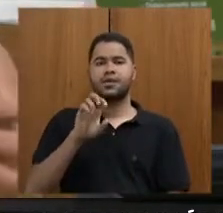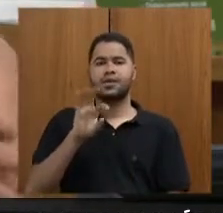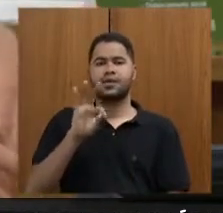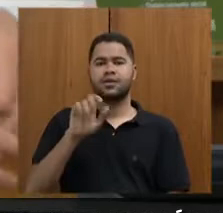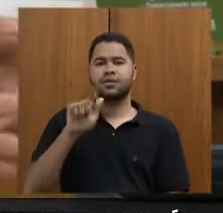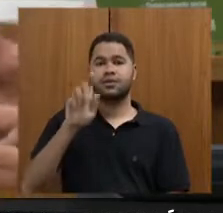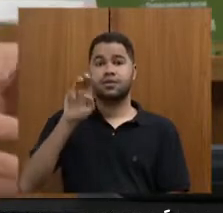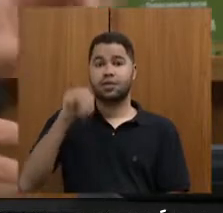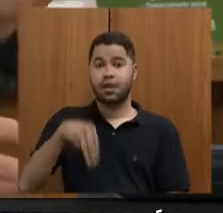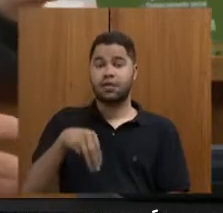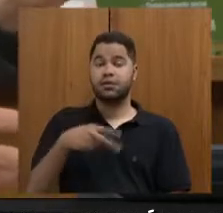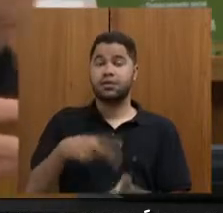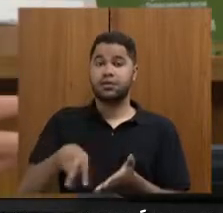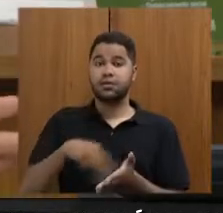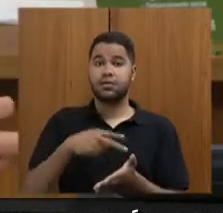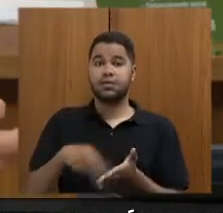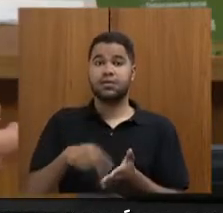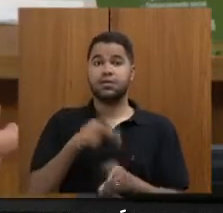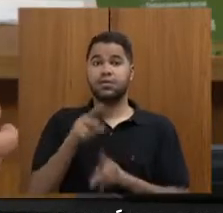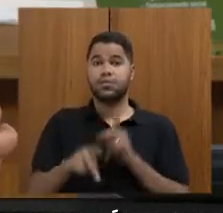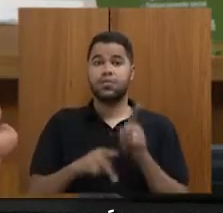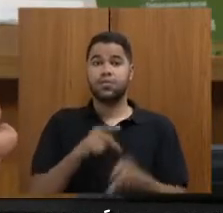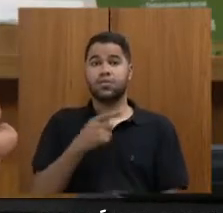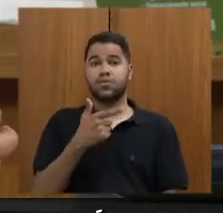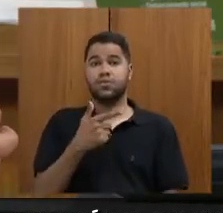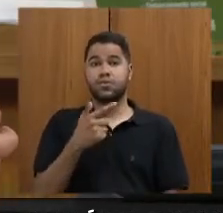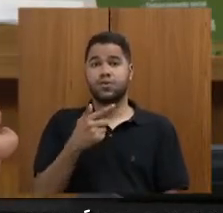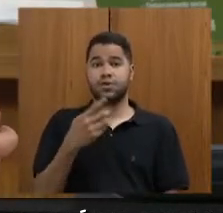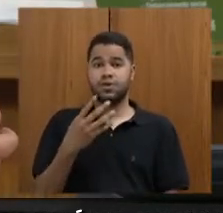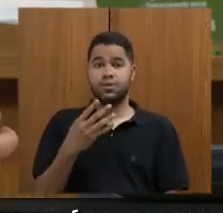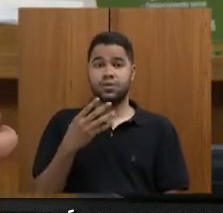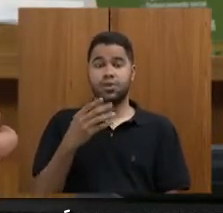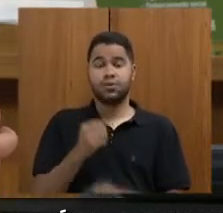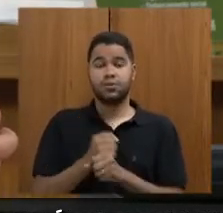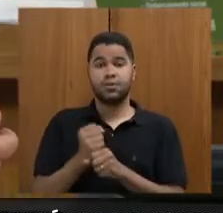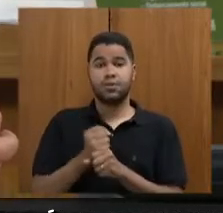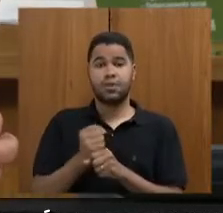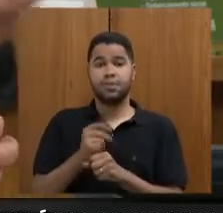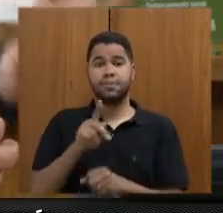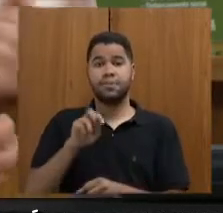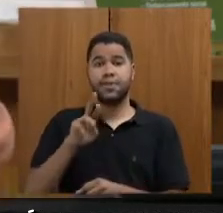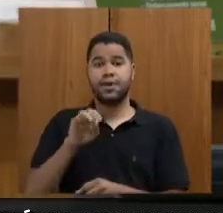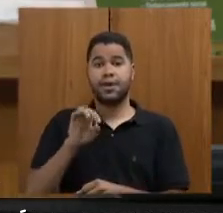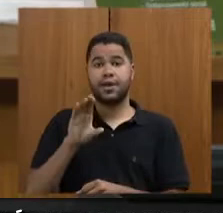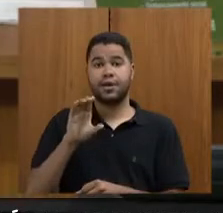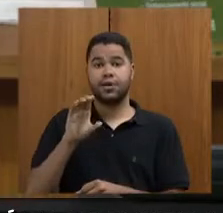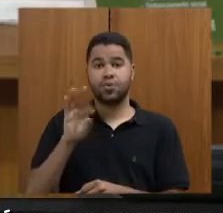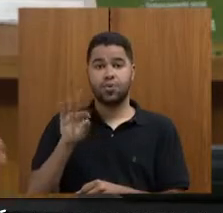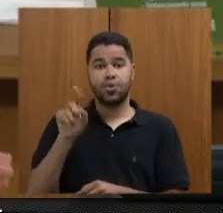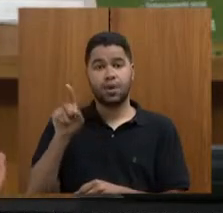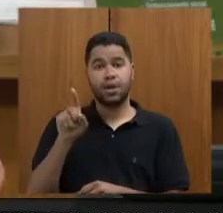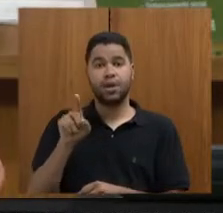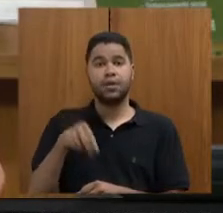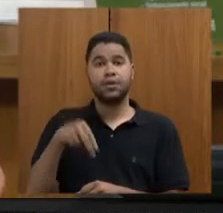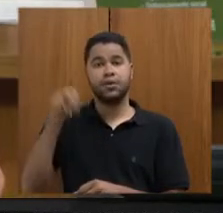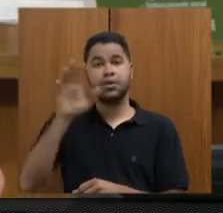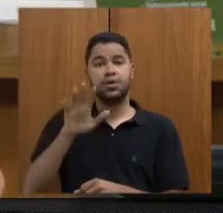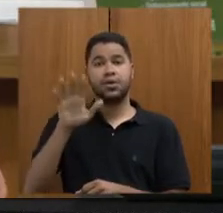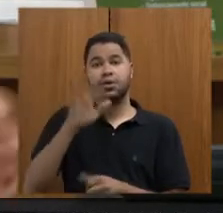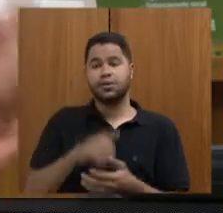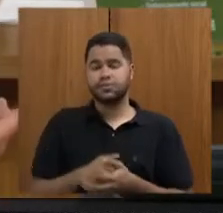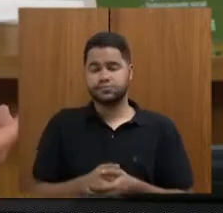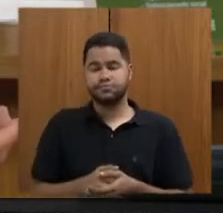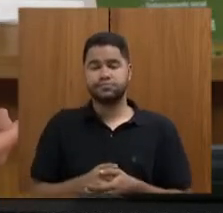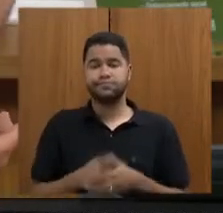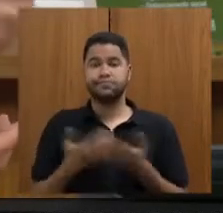dança e um povo que existe há 274 anos em Paracatu, lá no Noroeste. Ela me disse, em Portugal temos os caretos,